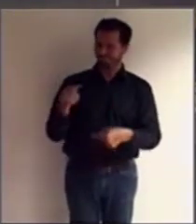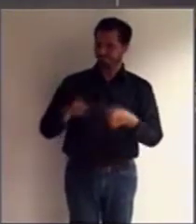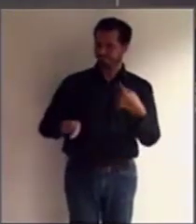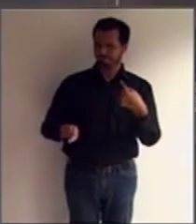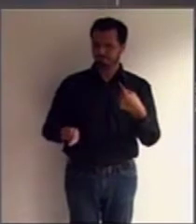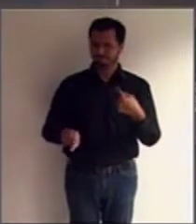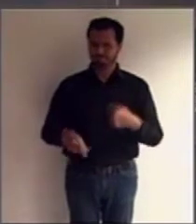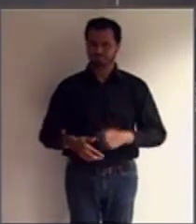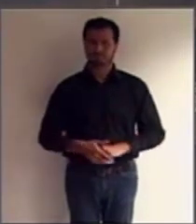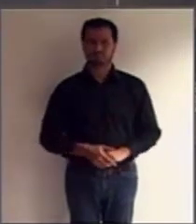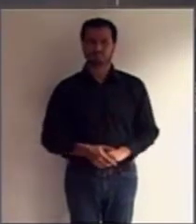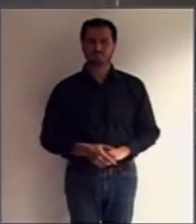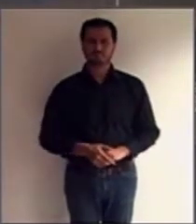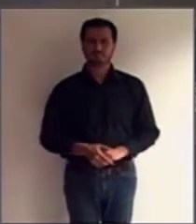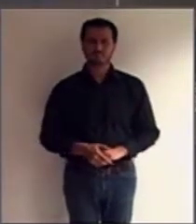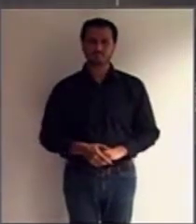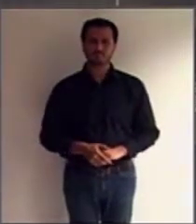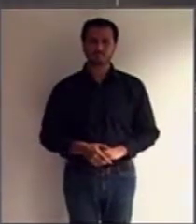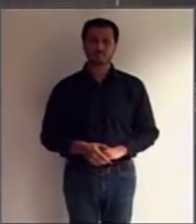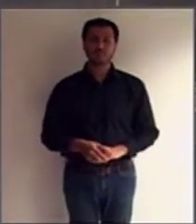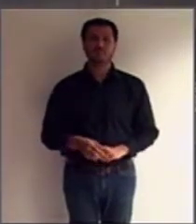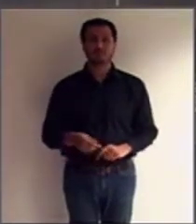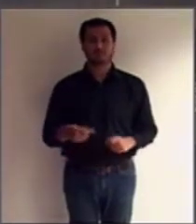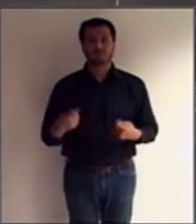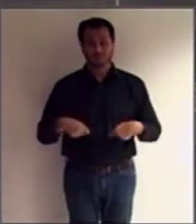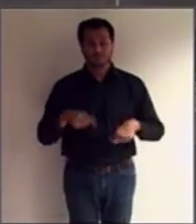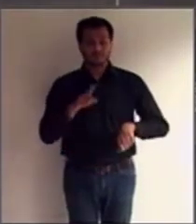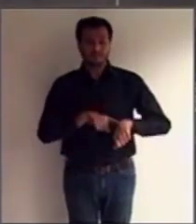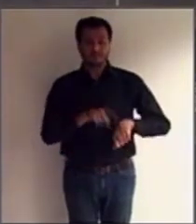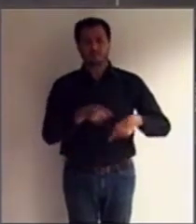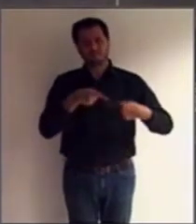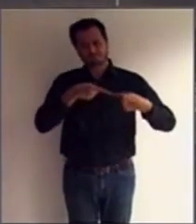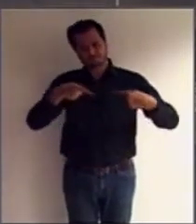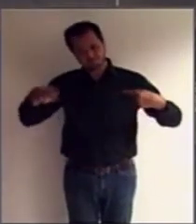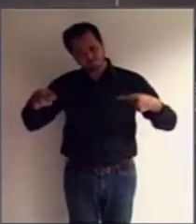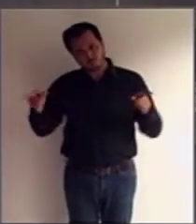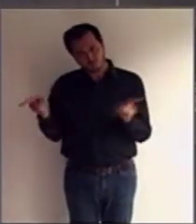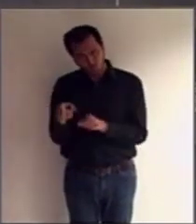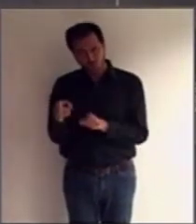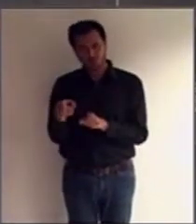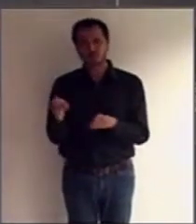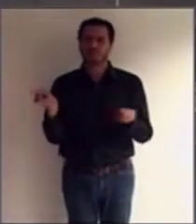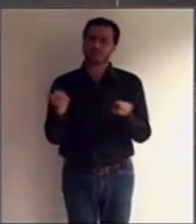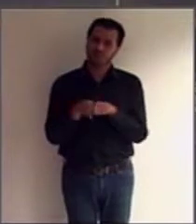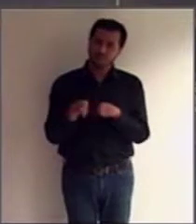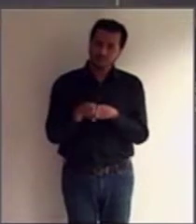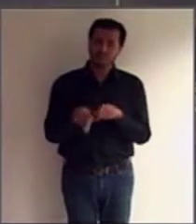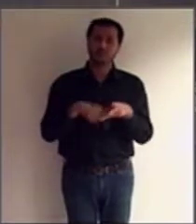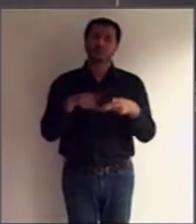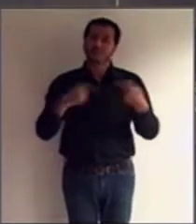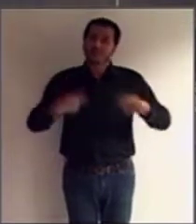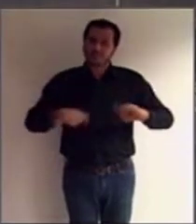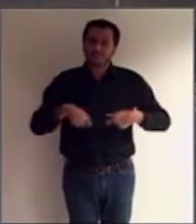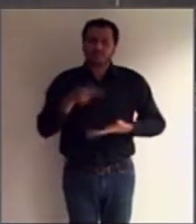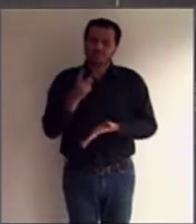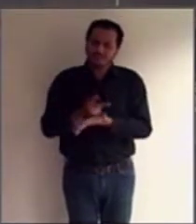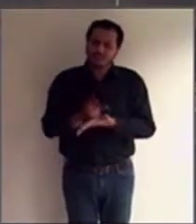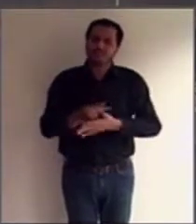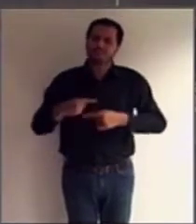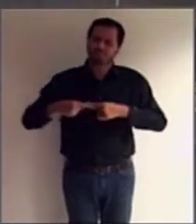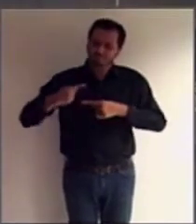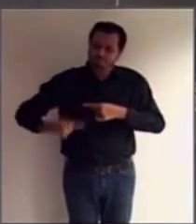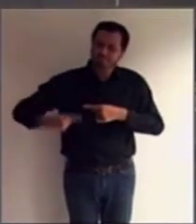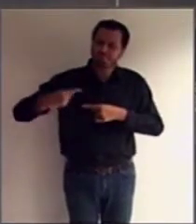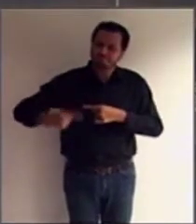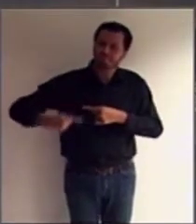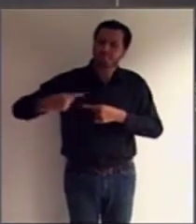circunstâncias da pessoa com deficiência, se aplique pelo período mais curto possível e seja submetida à revisão regular por